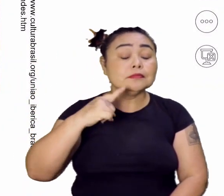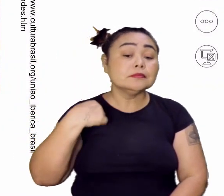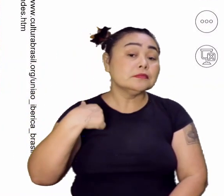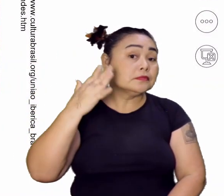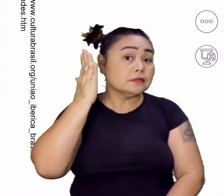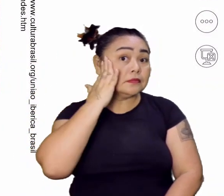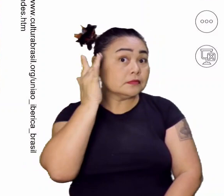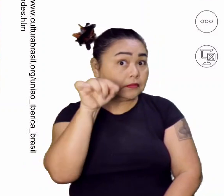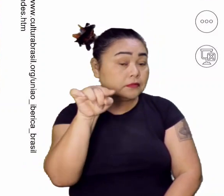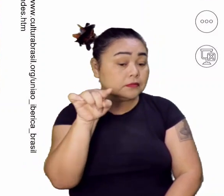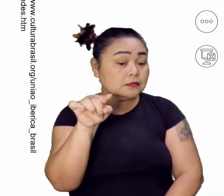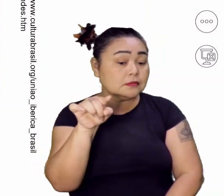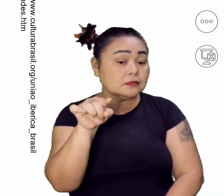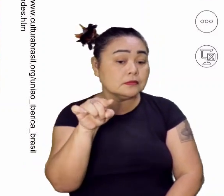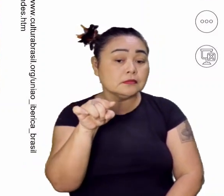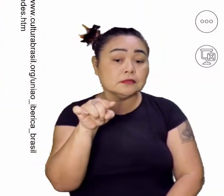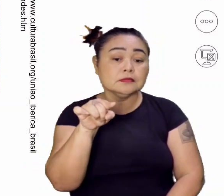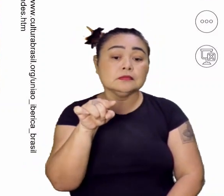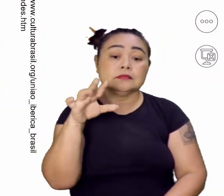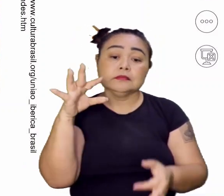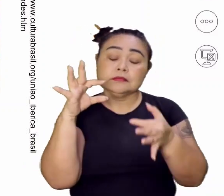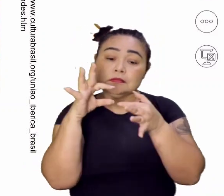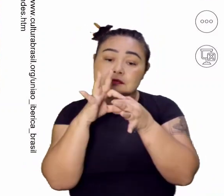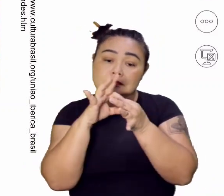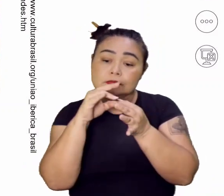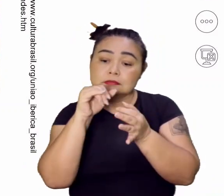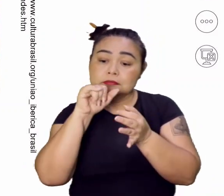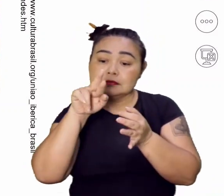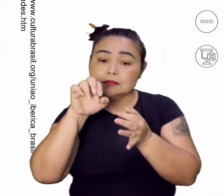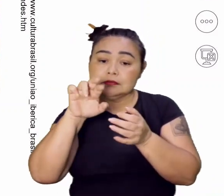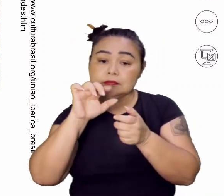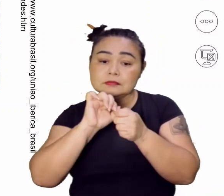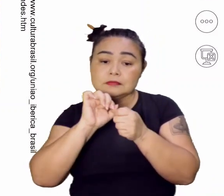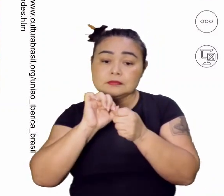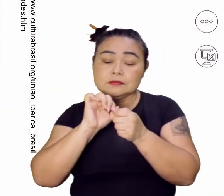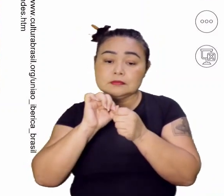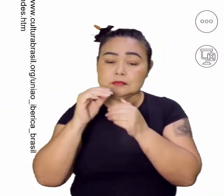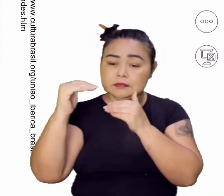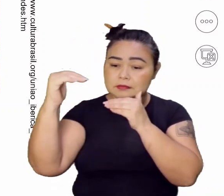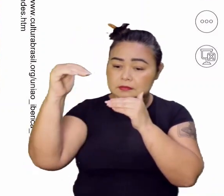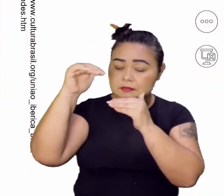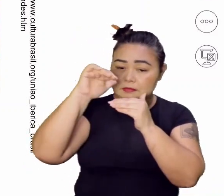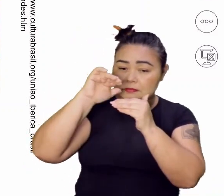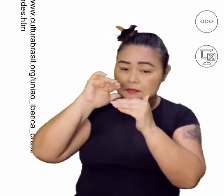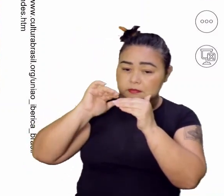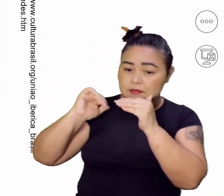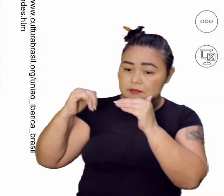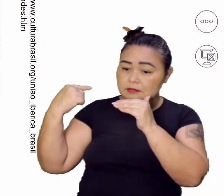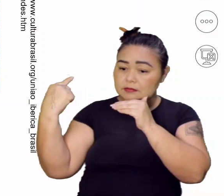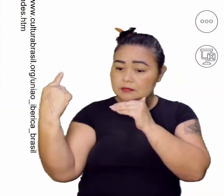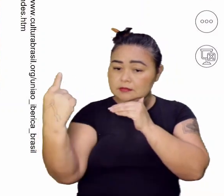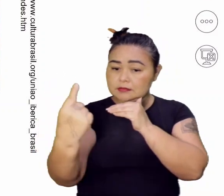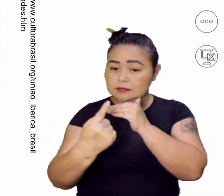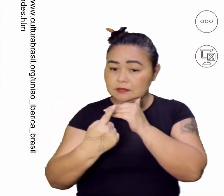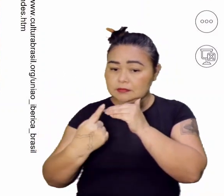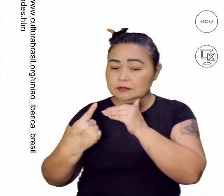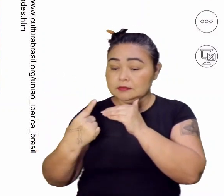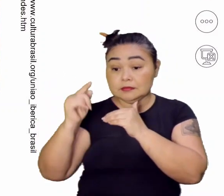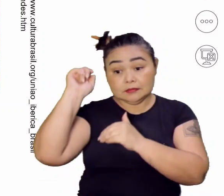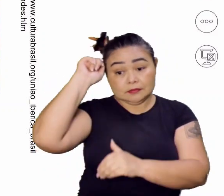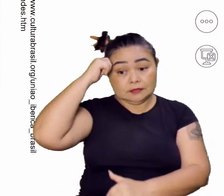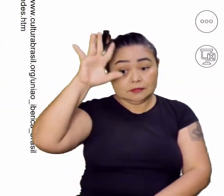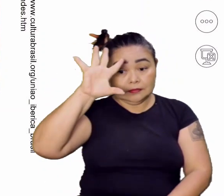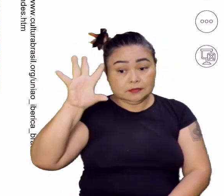ideia, a União Ibérica passa a controlar todo o litoral africano,